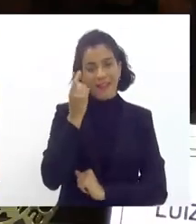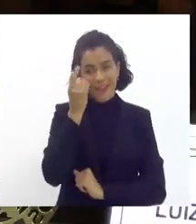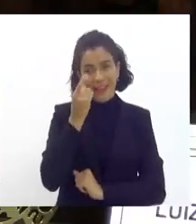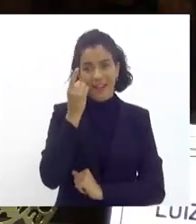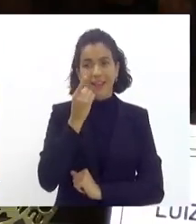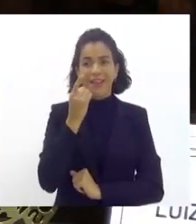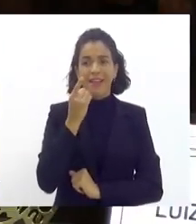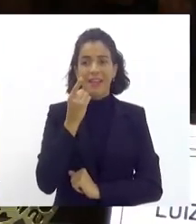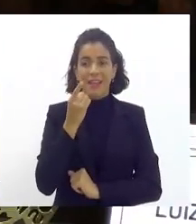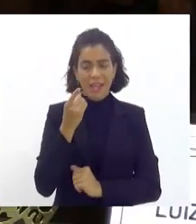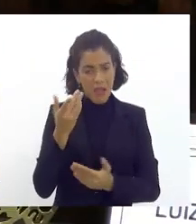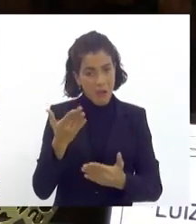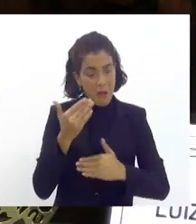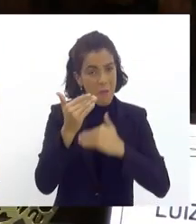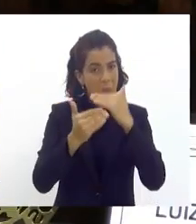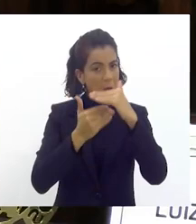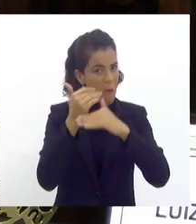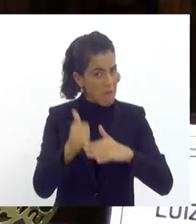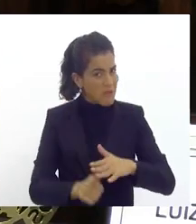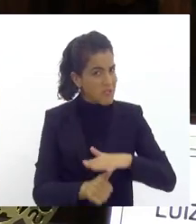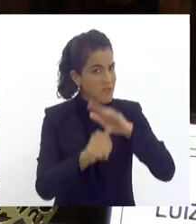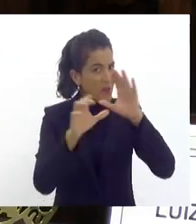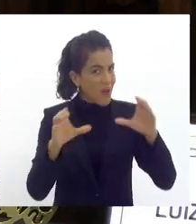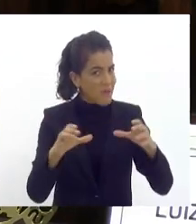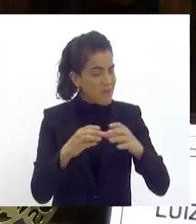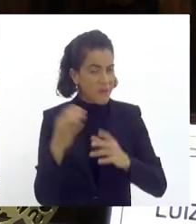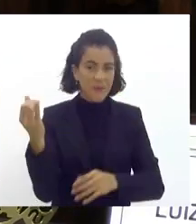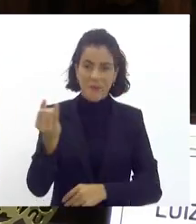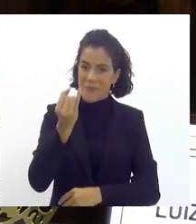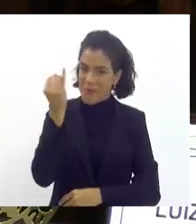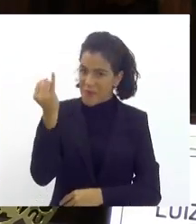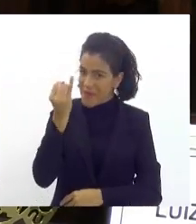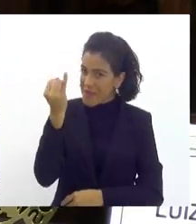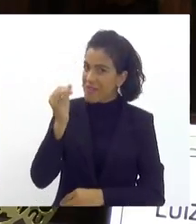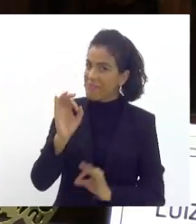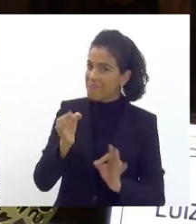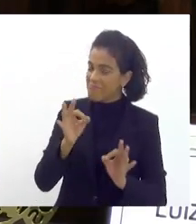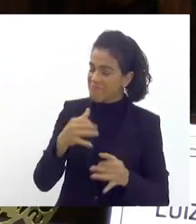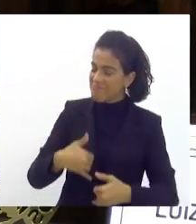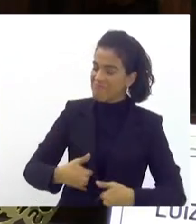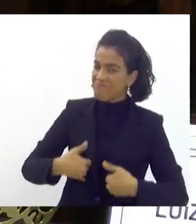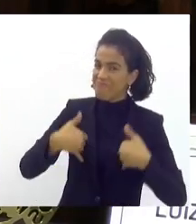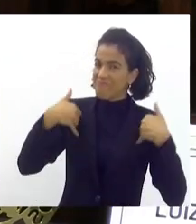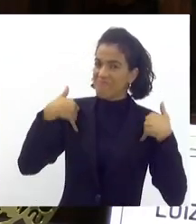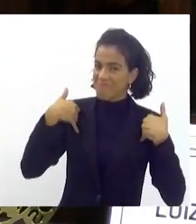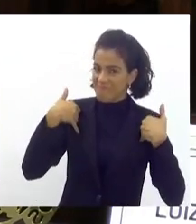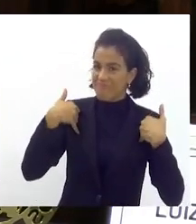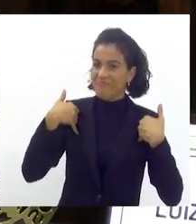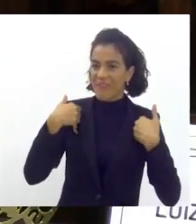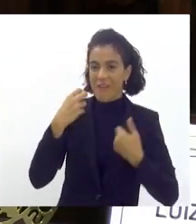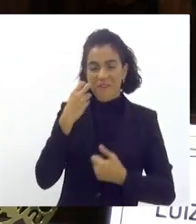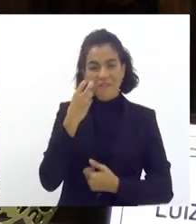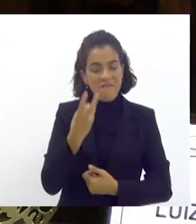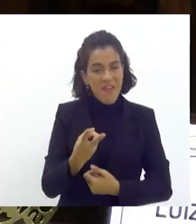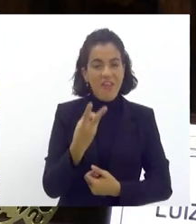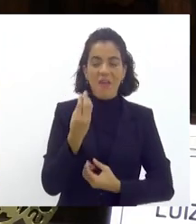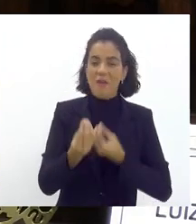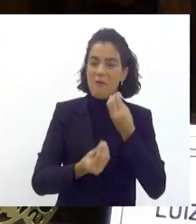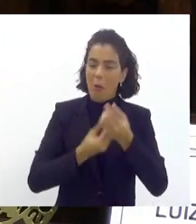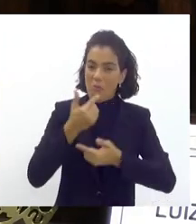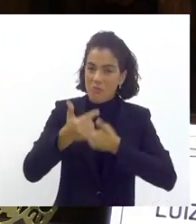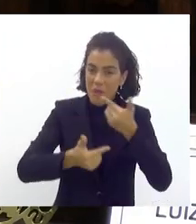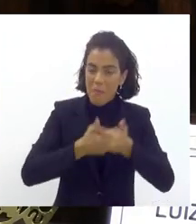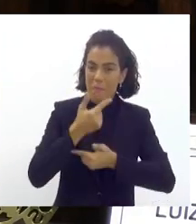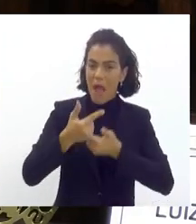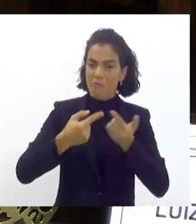crescimento hoje ele presidindo uma comissão tão importante desta casa Zeidã então a gente fica muito orgulhoso de ver assim o crescimento e o trabalho e o